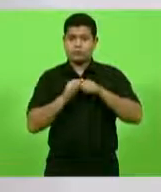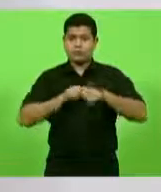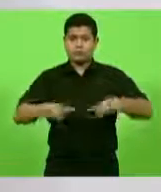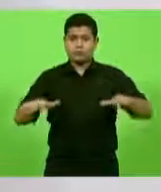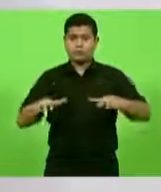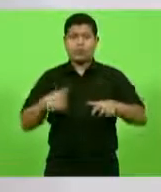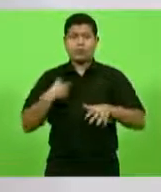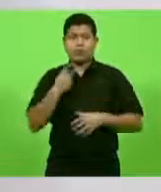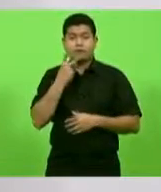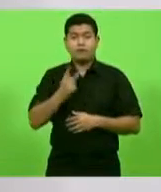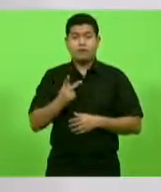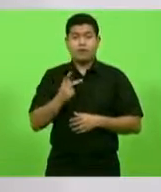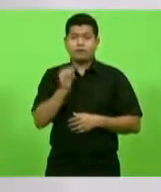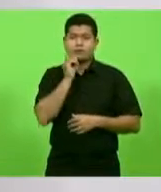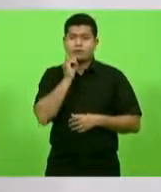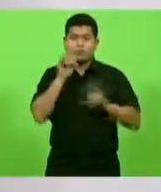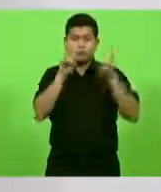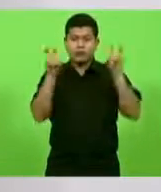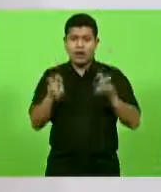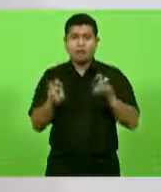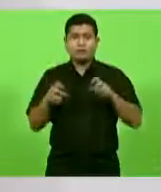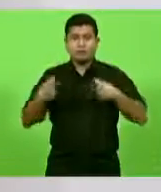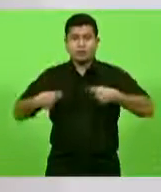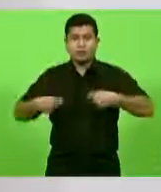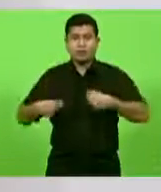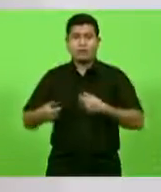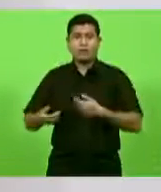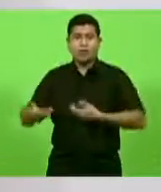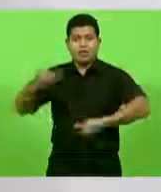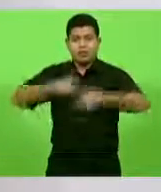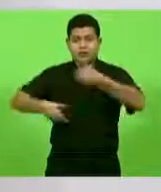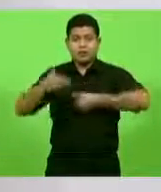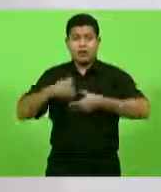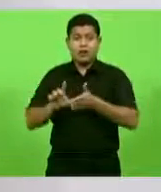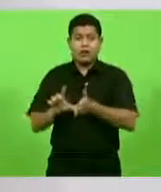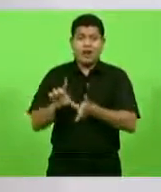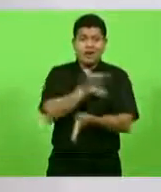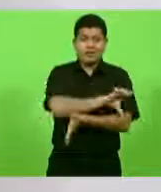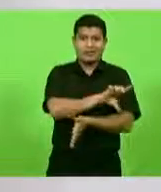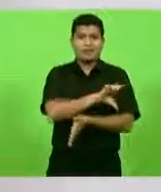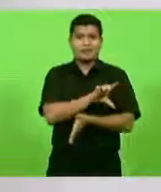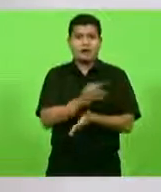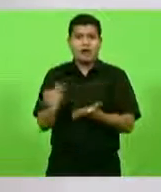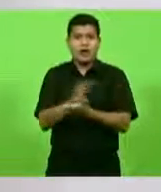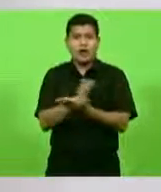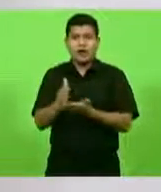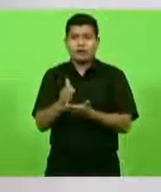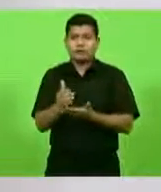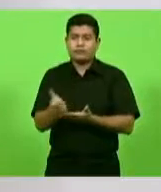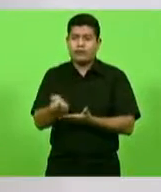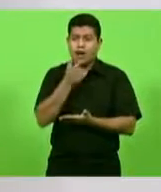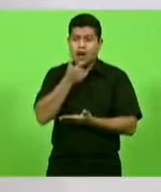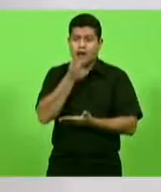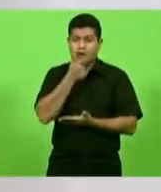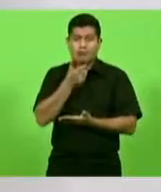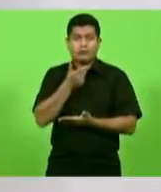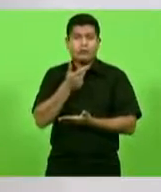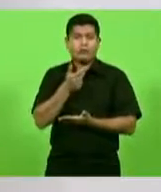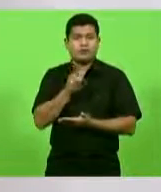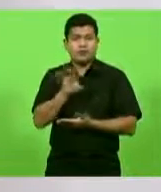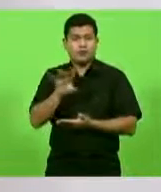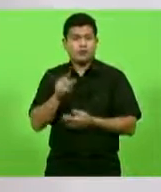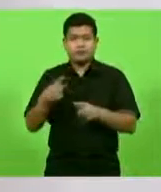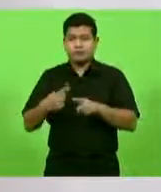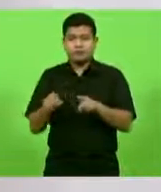colocam alguns medicamentos, mas existem algumas vitaminas que são benéficas. E